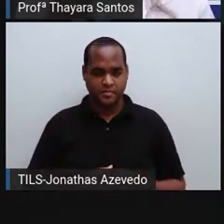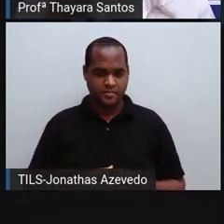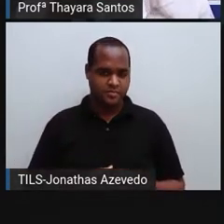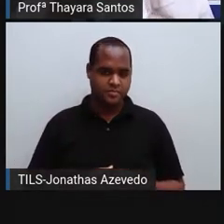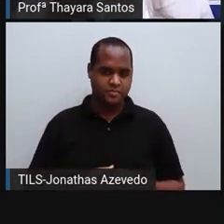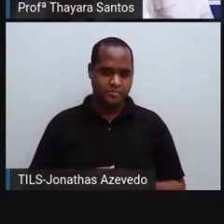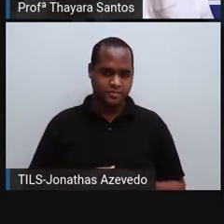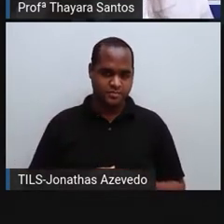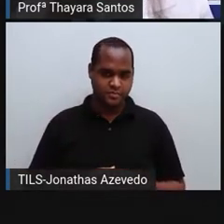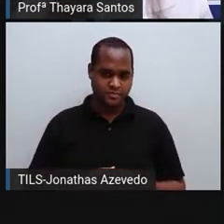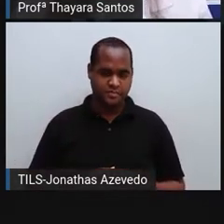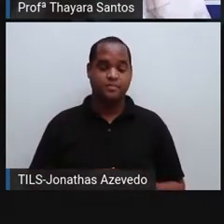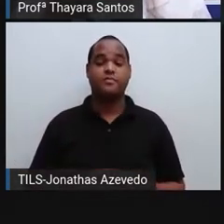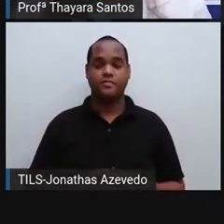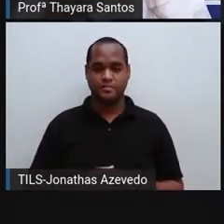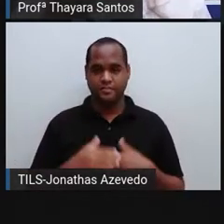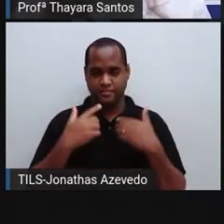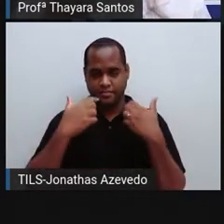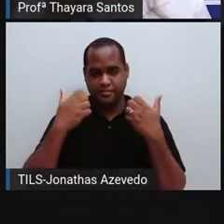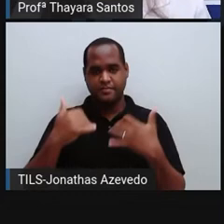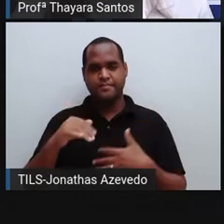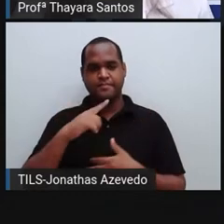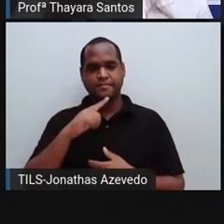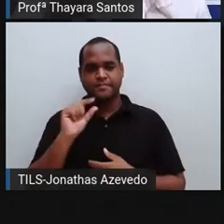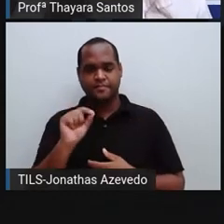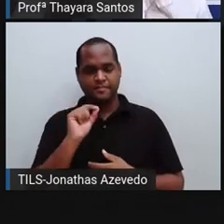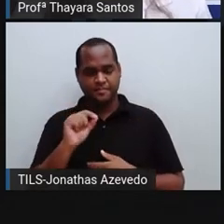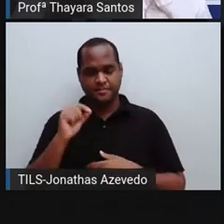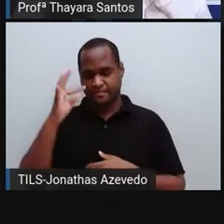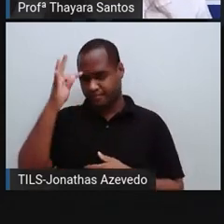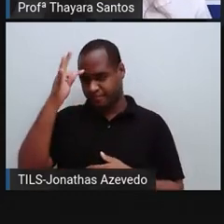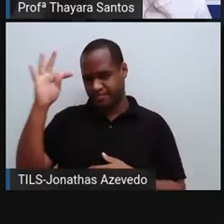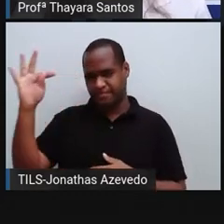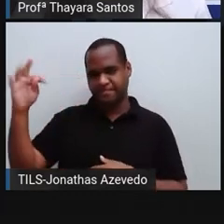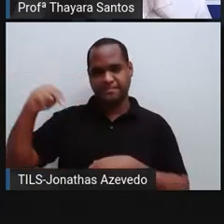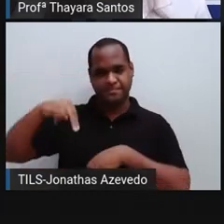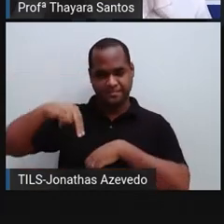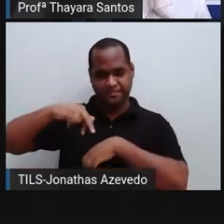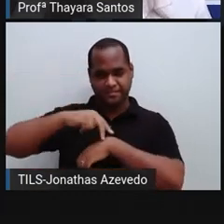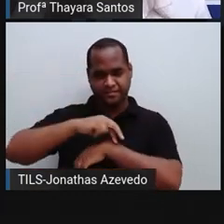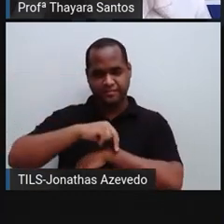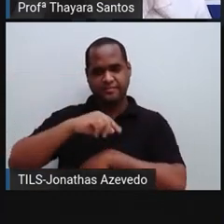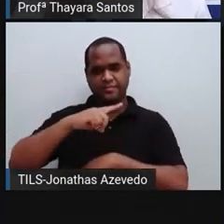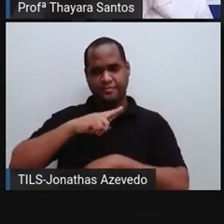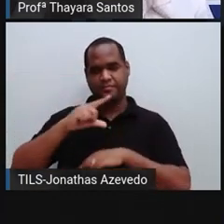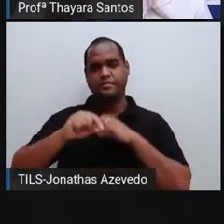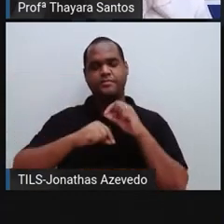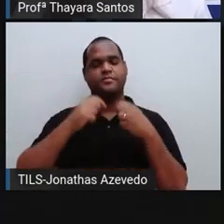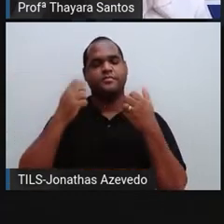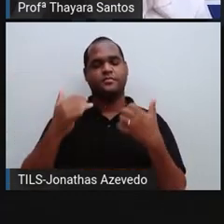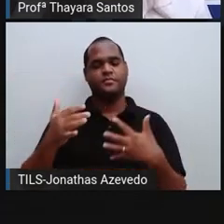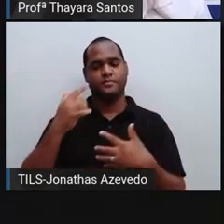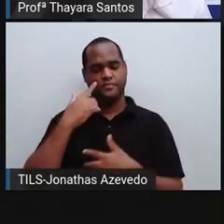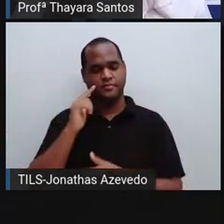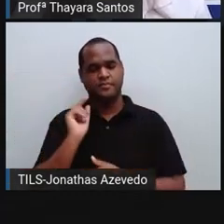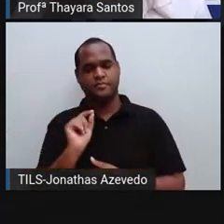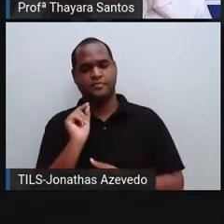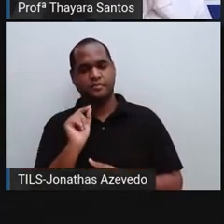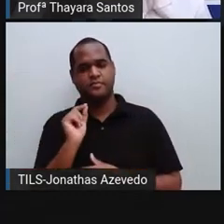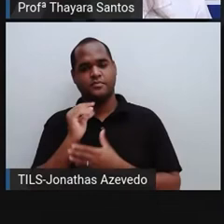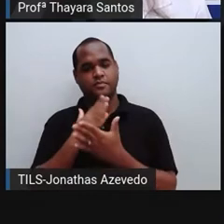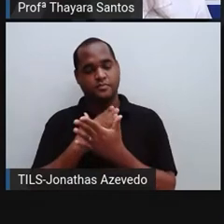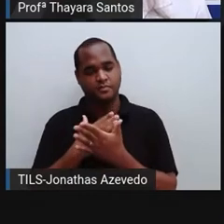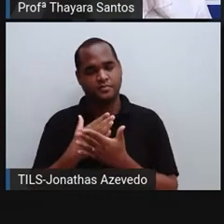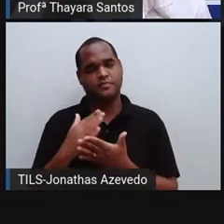Então, é isso que diz a teoria da evolução humana. Então, existia um ancestral comum e a partir desse ancestral